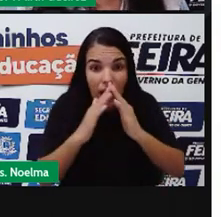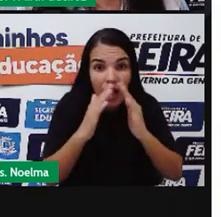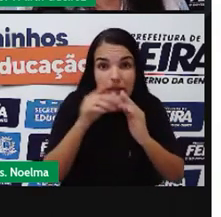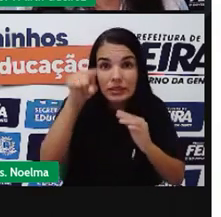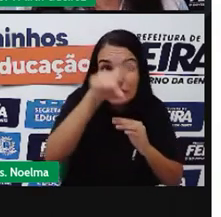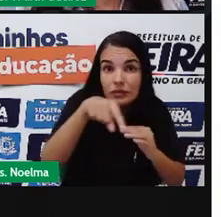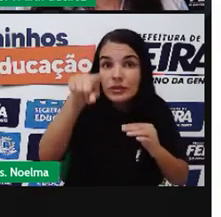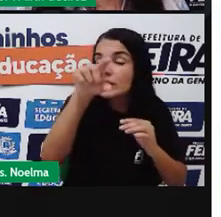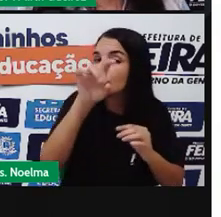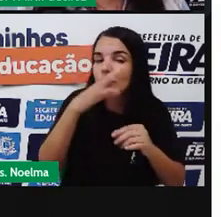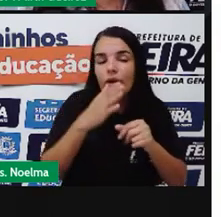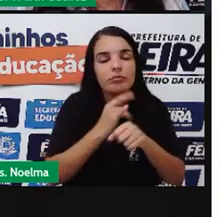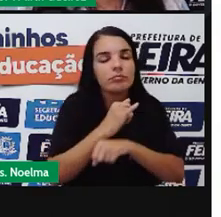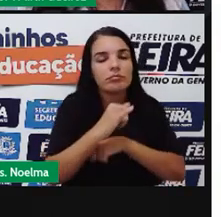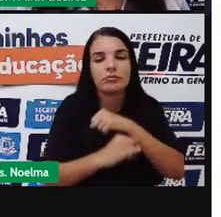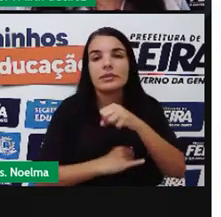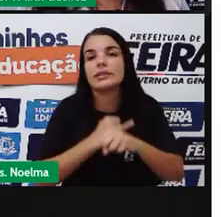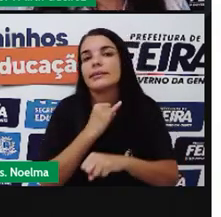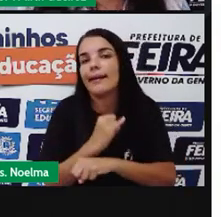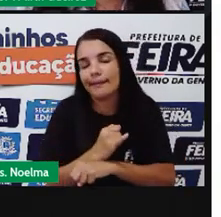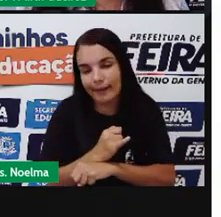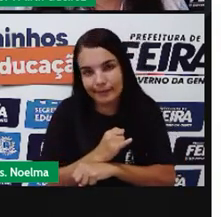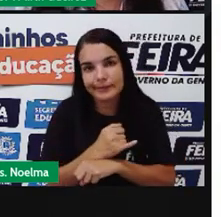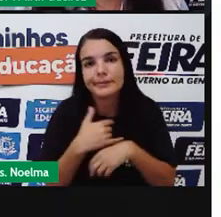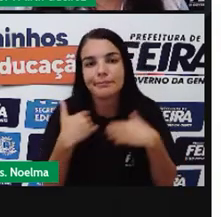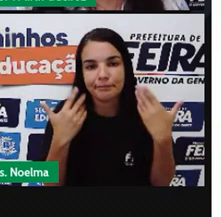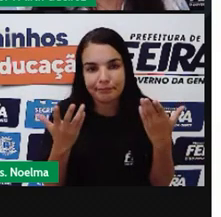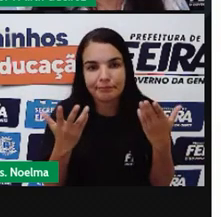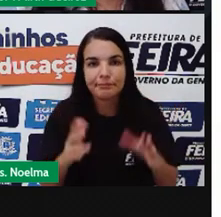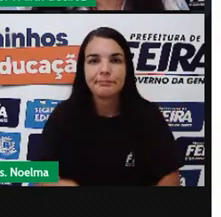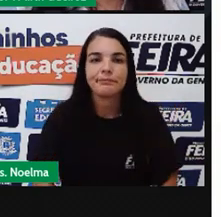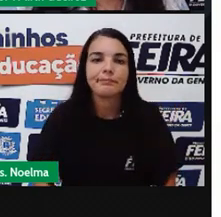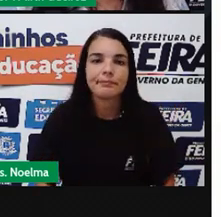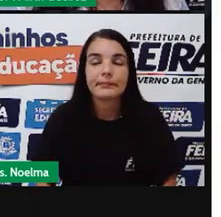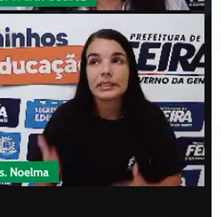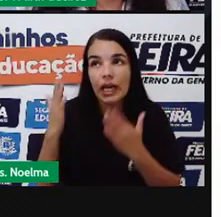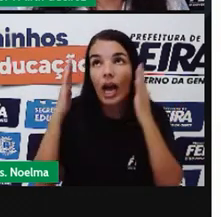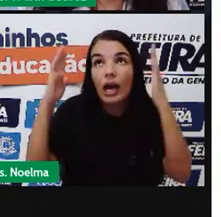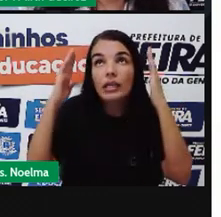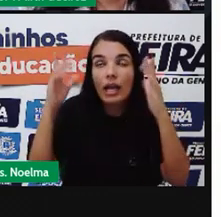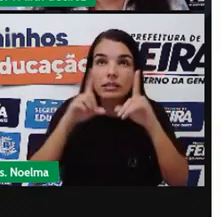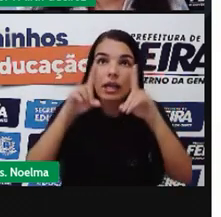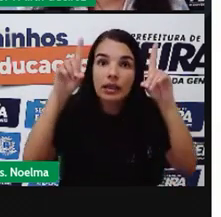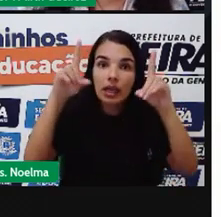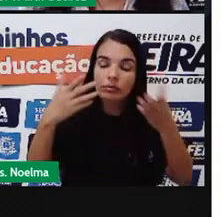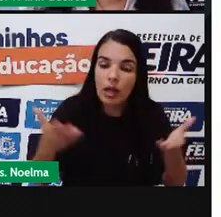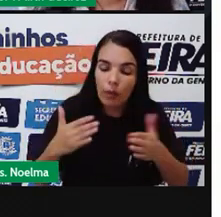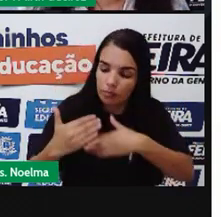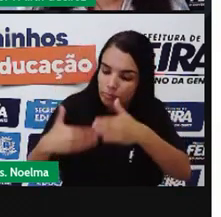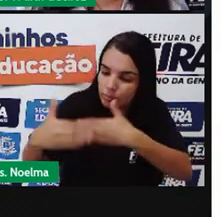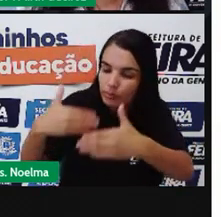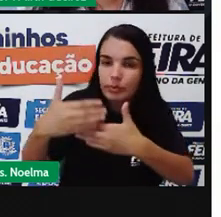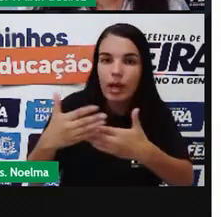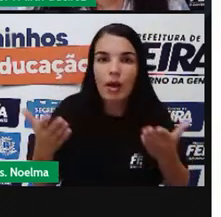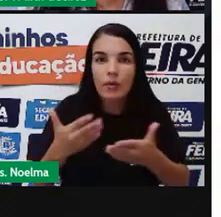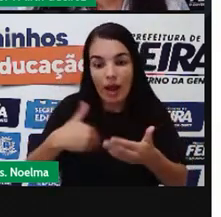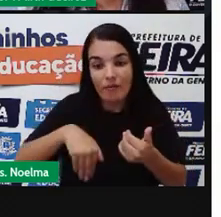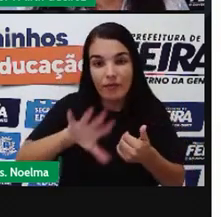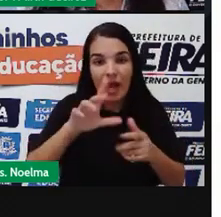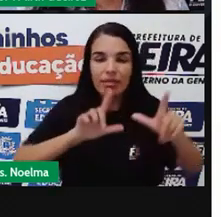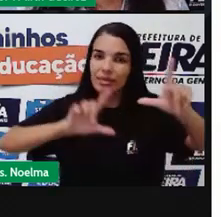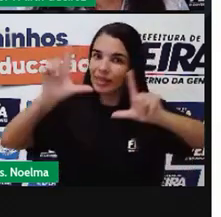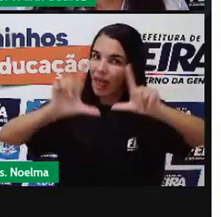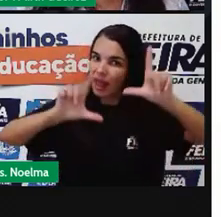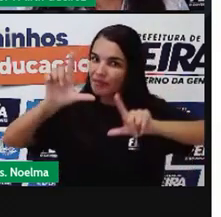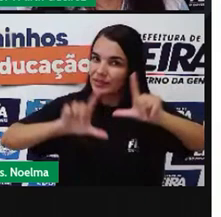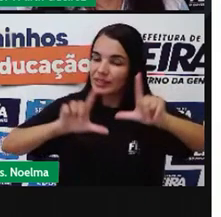Seria A internet Graças a Deus Estamos desenvolvendo Estamos chegando A televisão Que é um meio